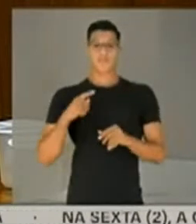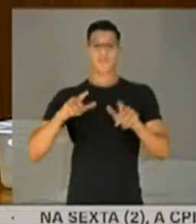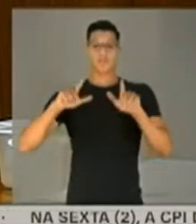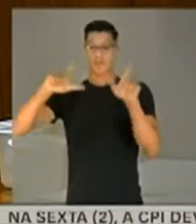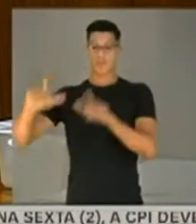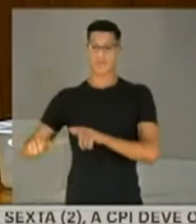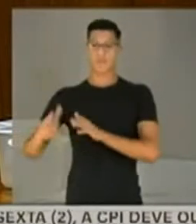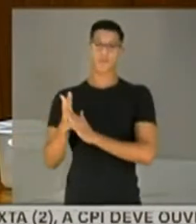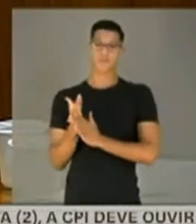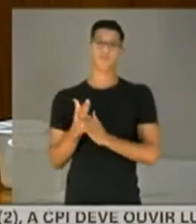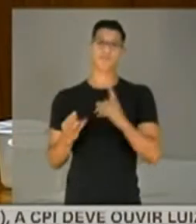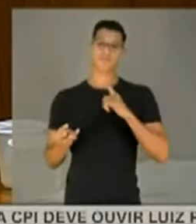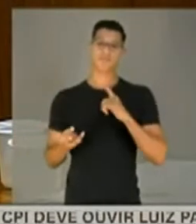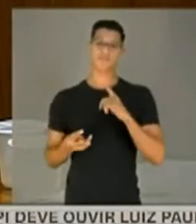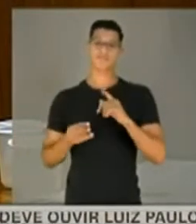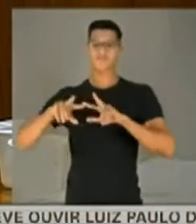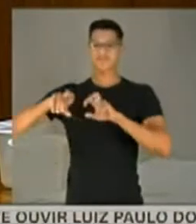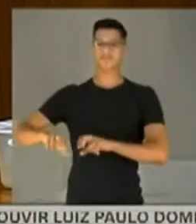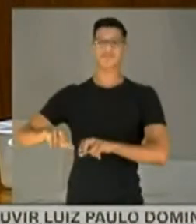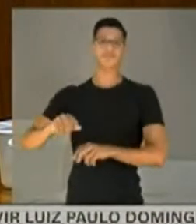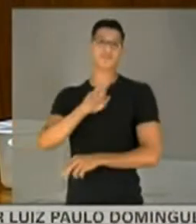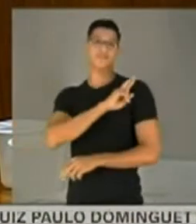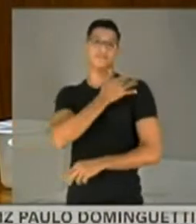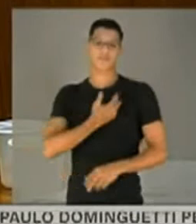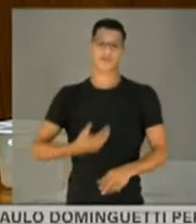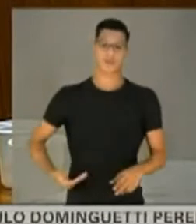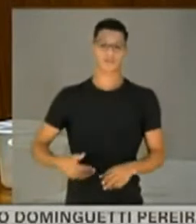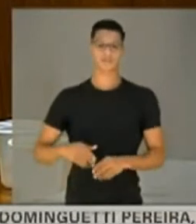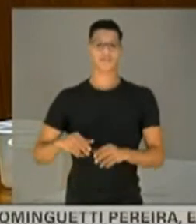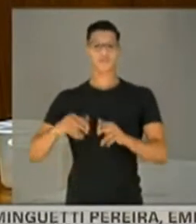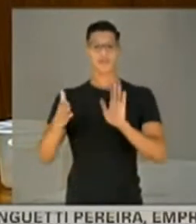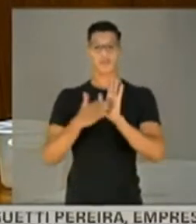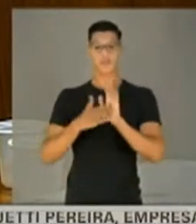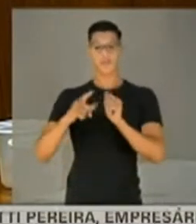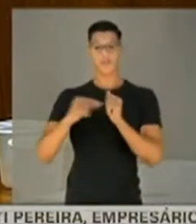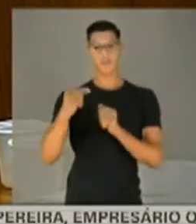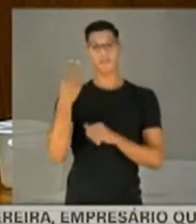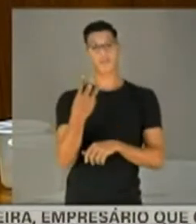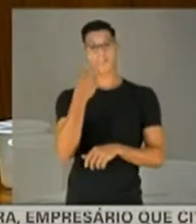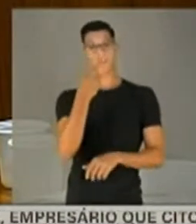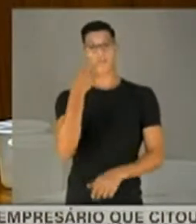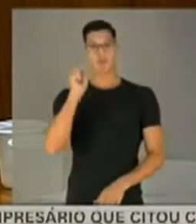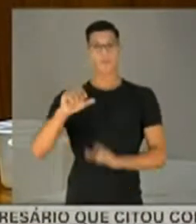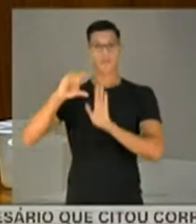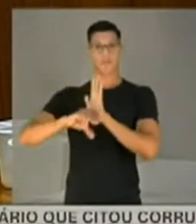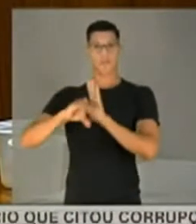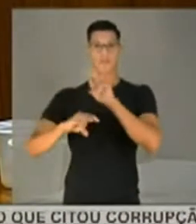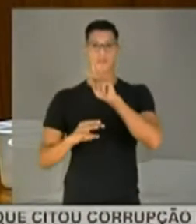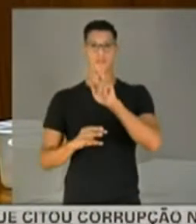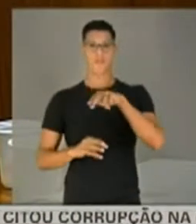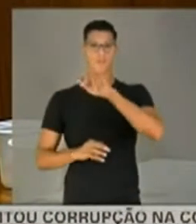gabinete paralelo. Isso é usurpação de função pública, prevista no artigo 328 do Código Penal.